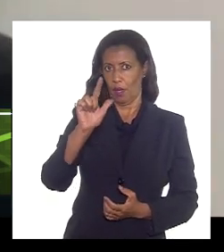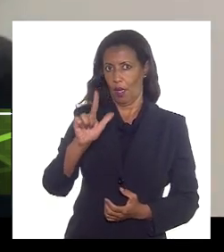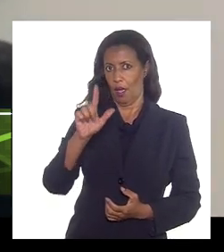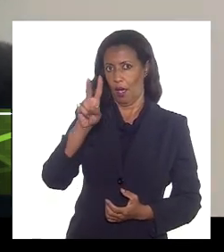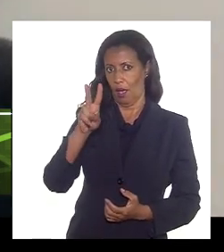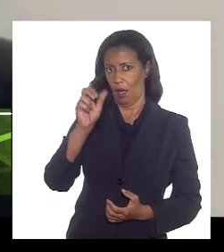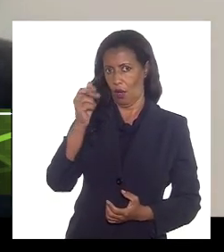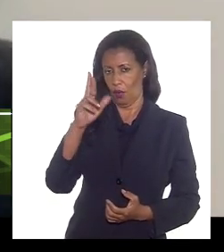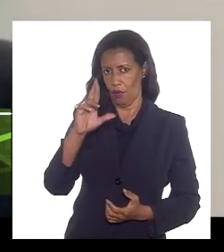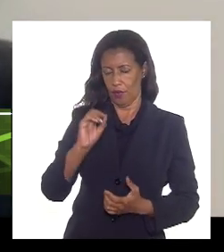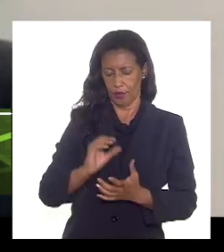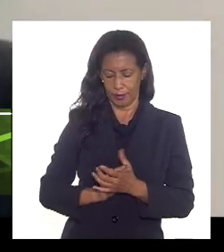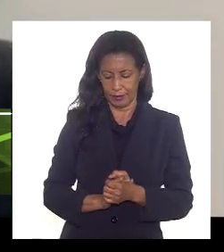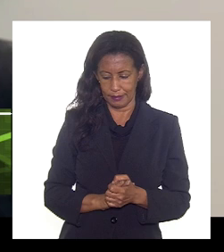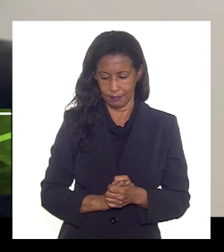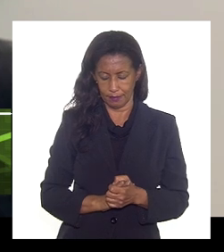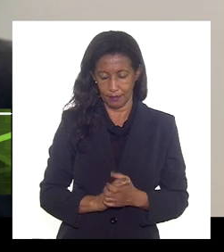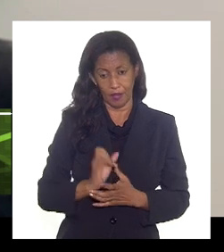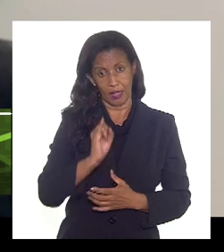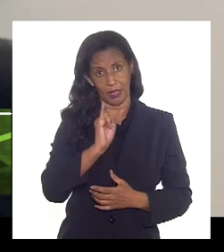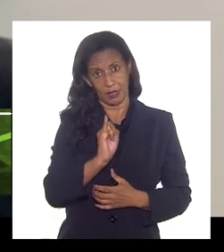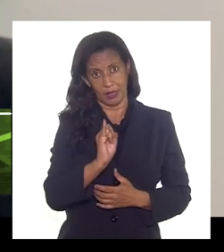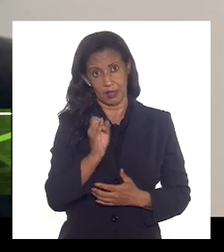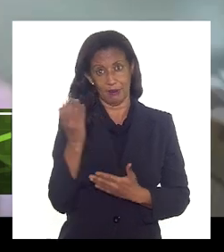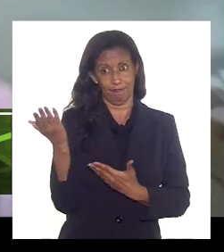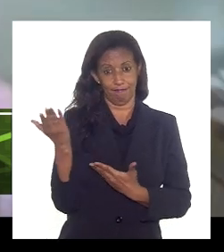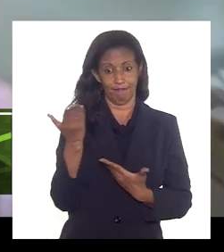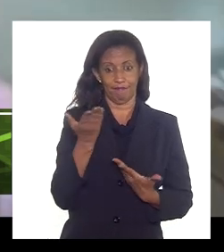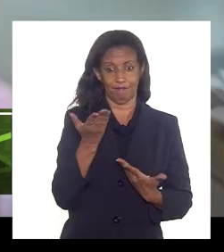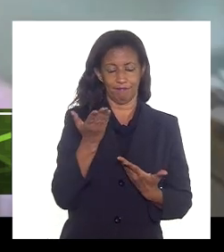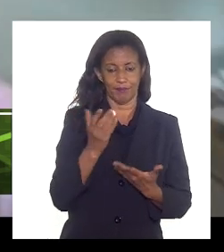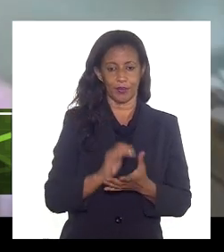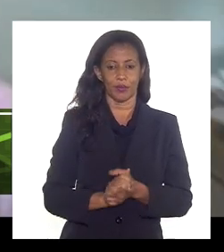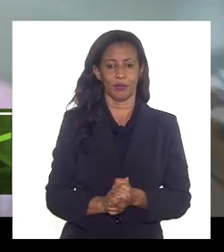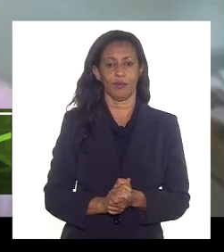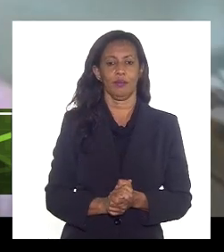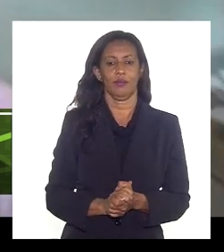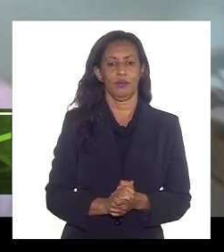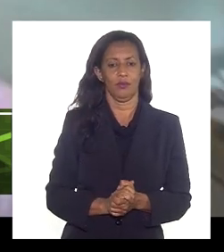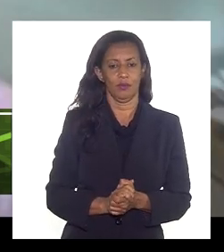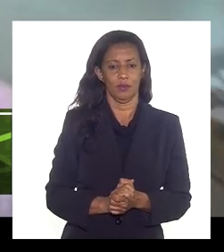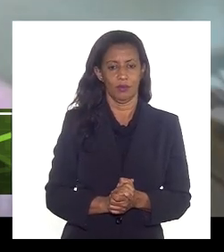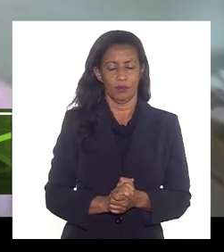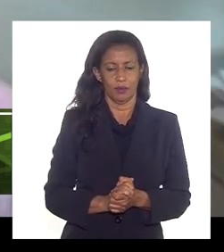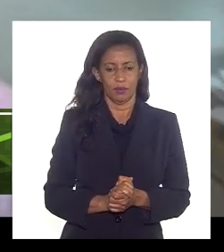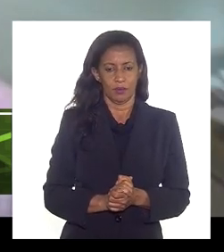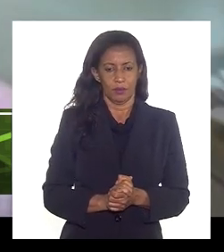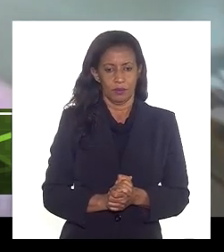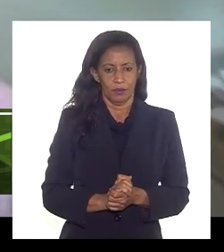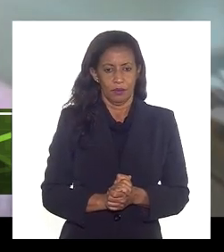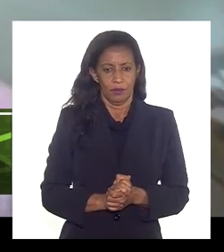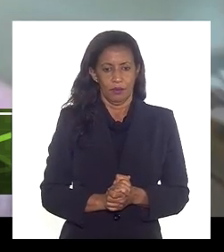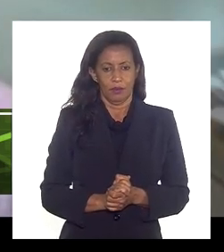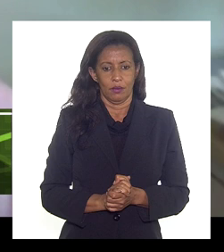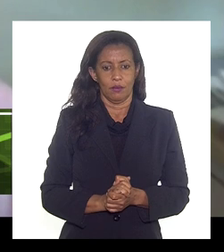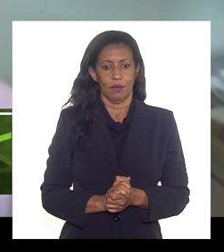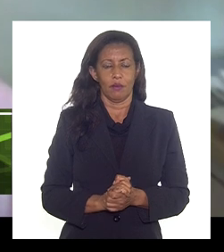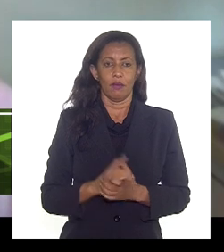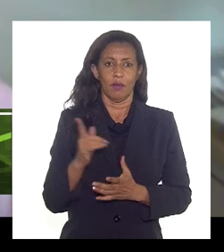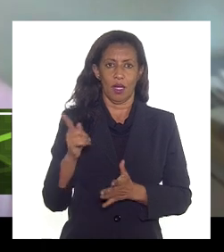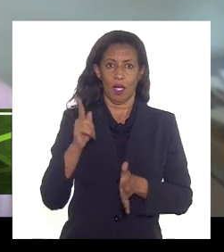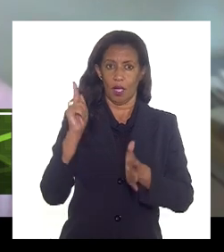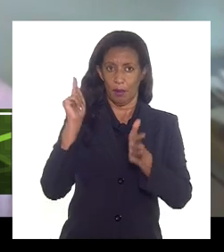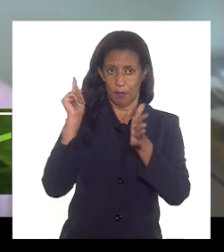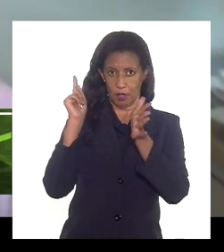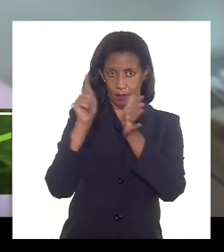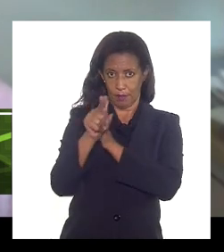por favor que o senhor puder as perguntas que as perguntas por escrito